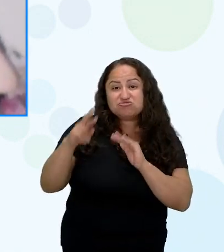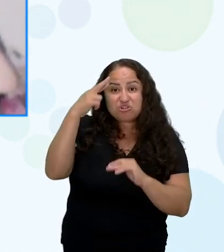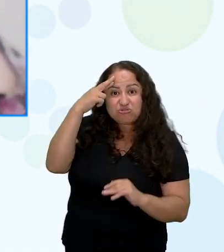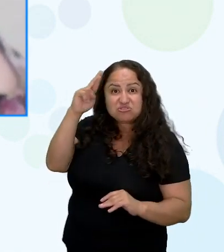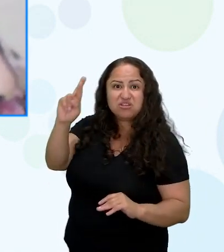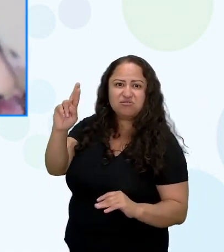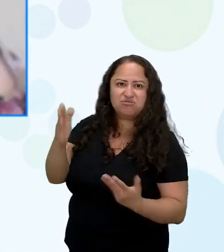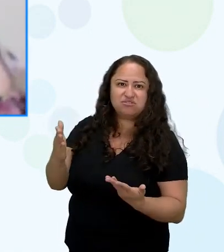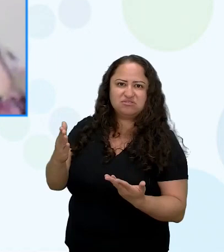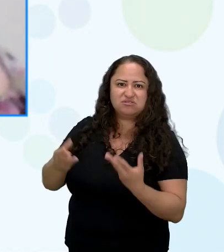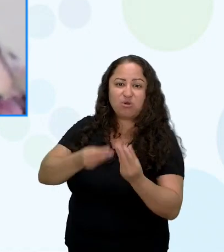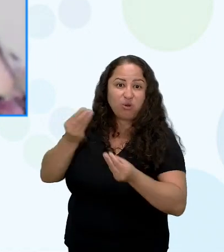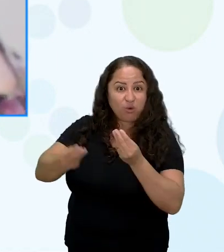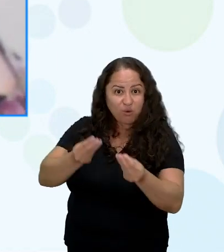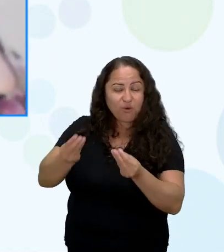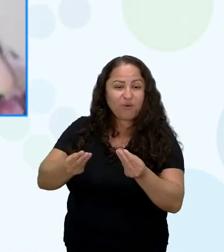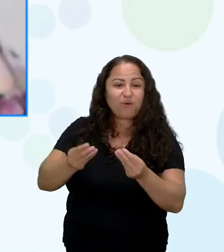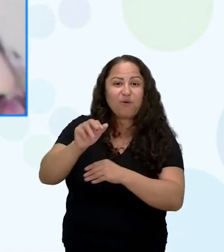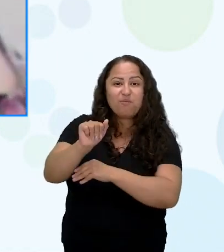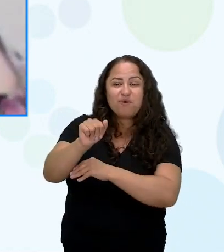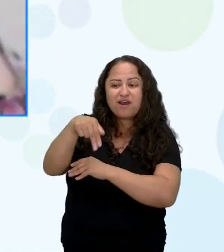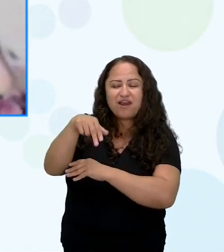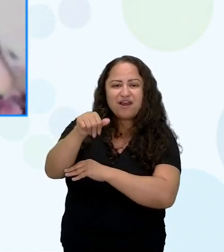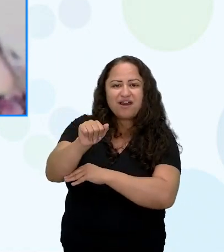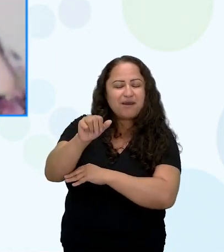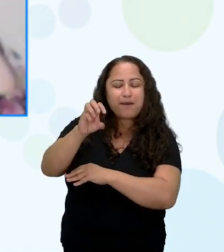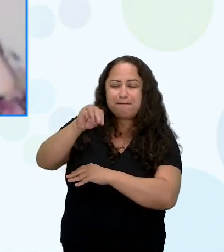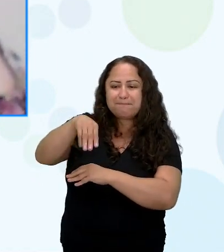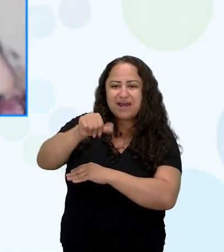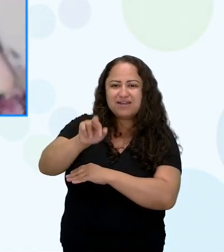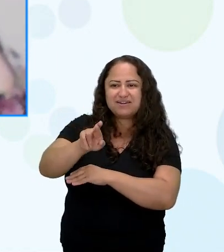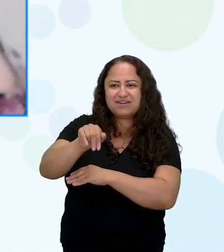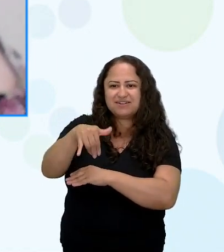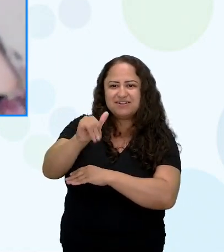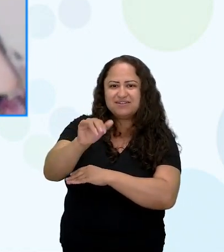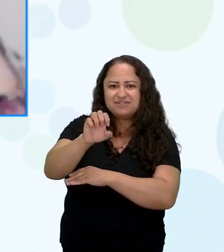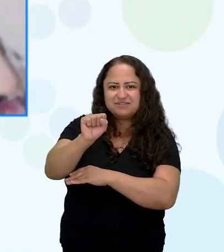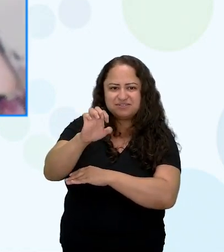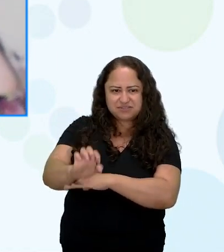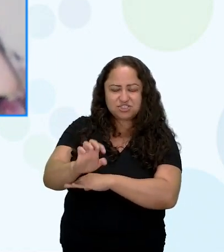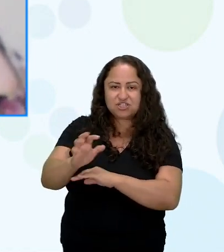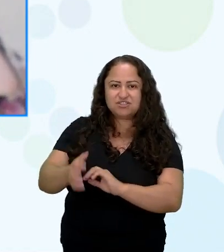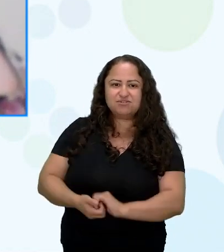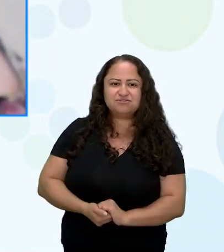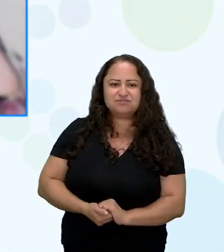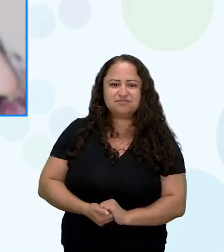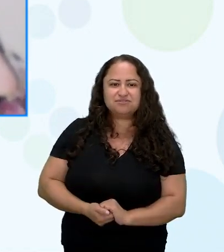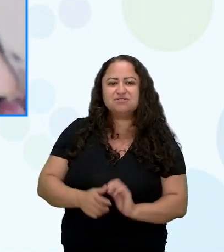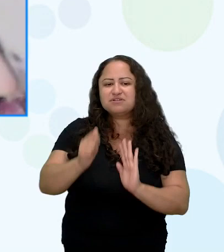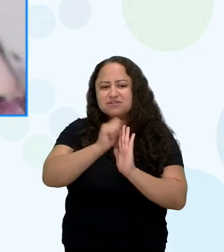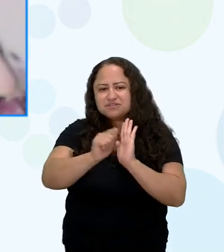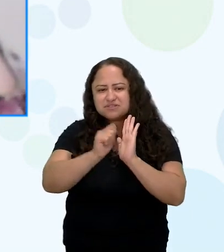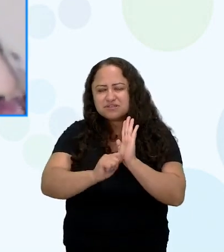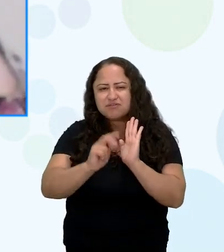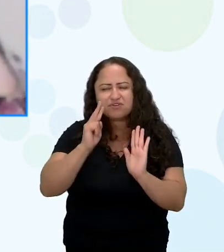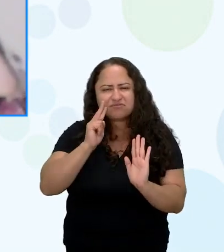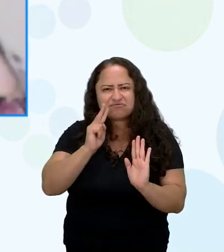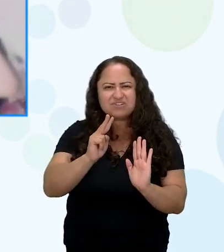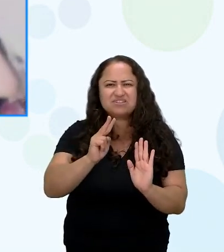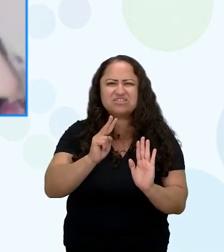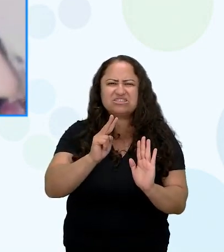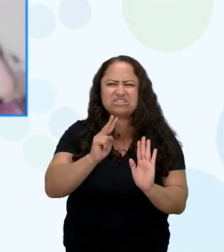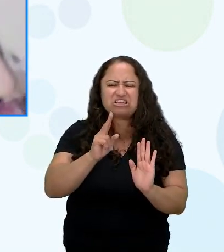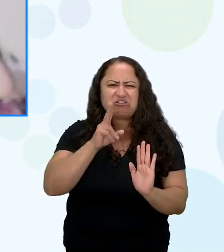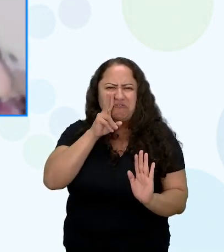a Marisa escreve esse romance a gente vê que é bem assim duro bem